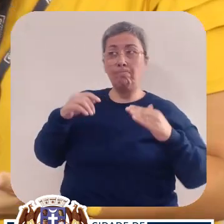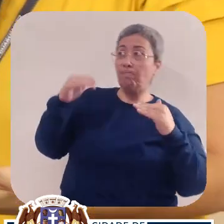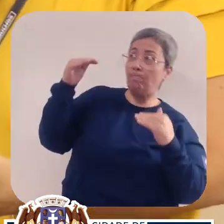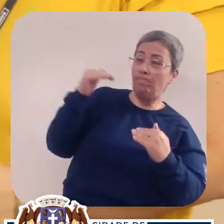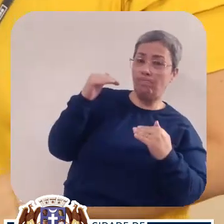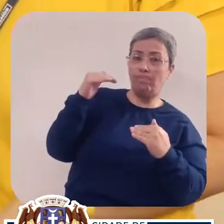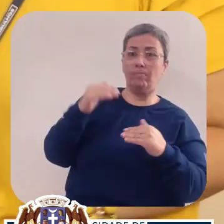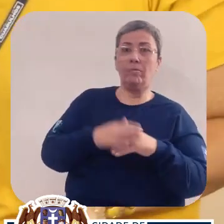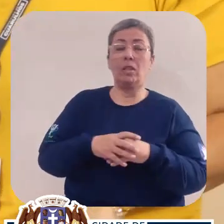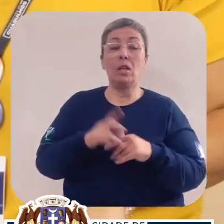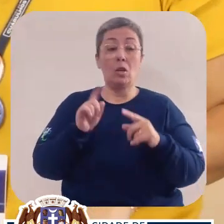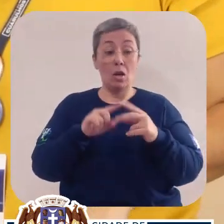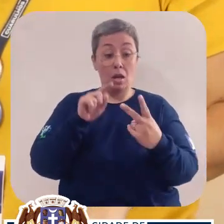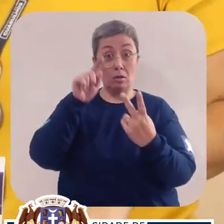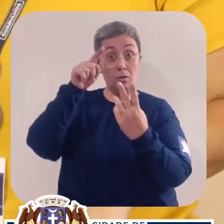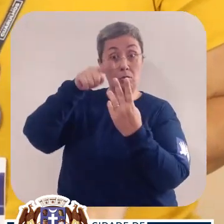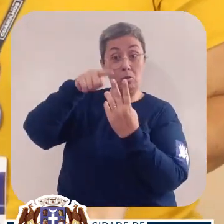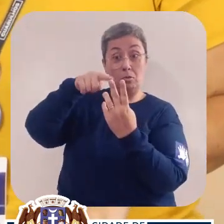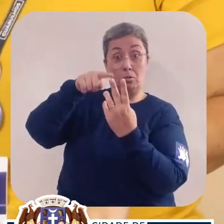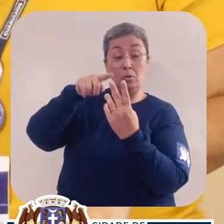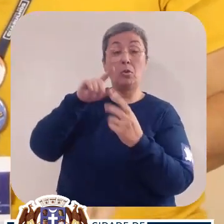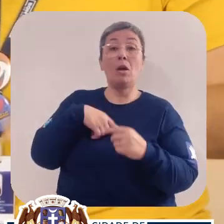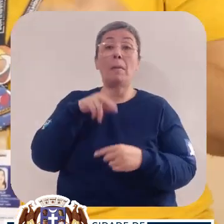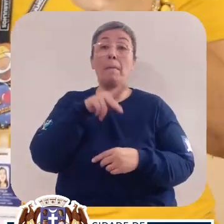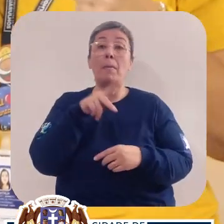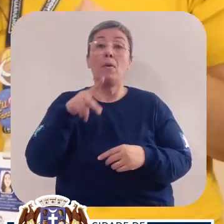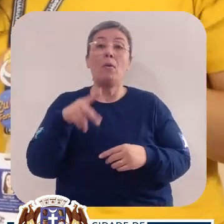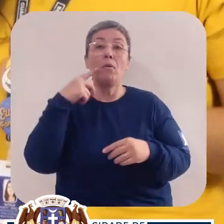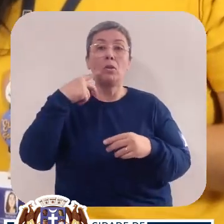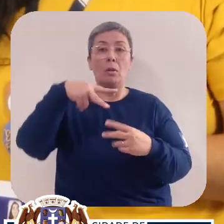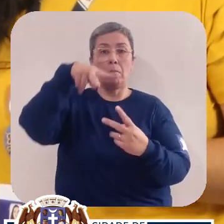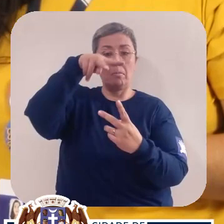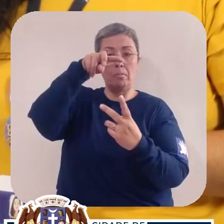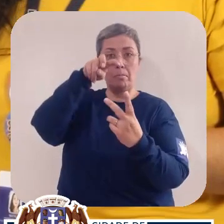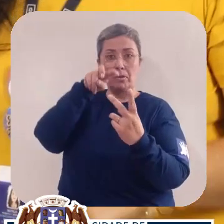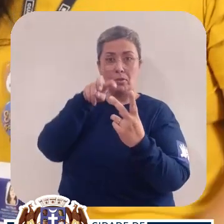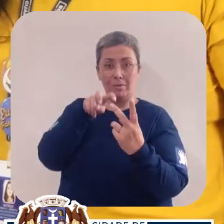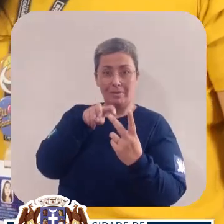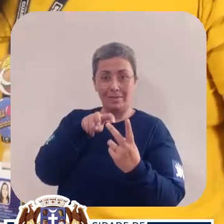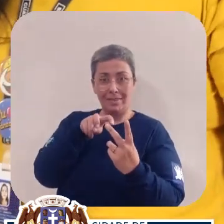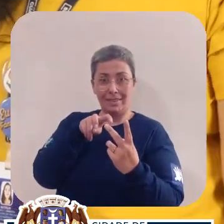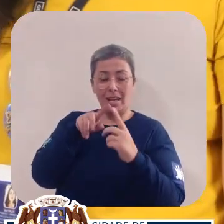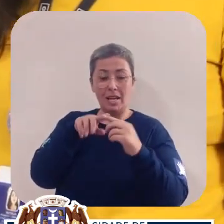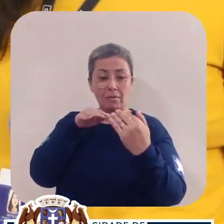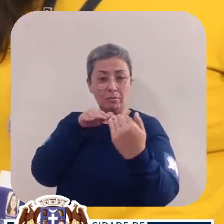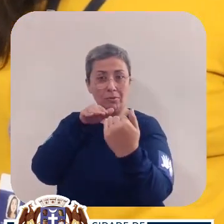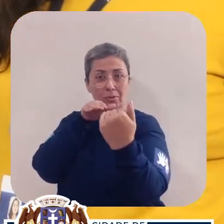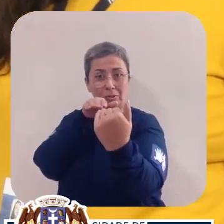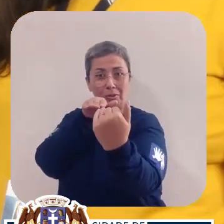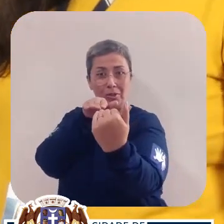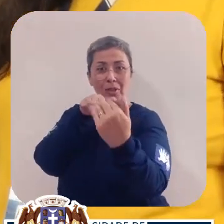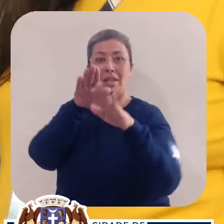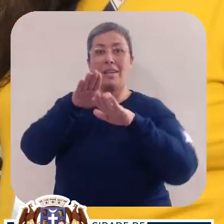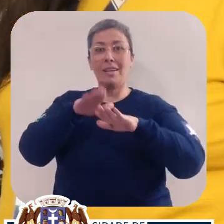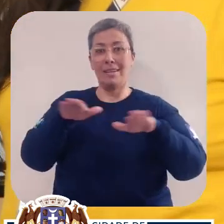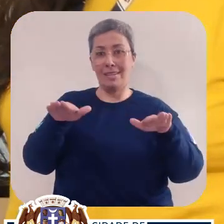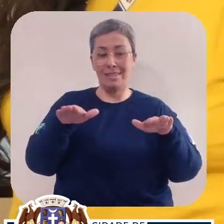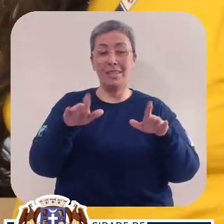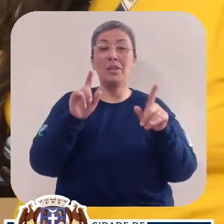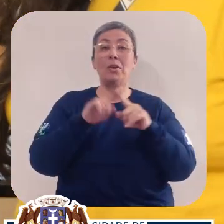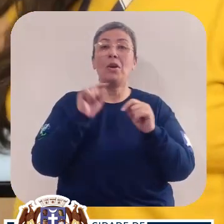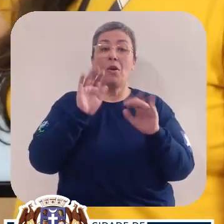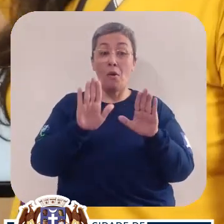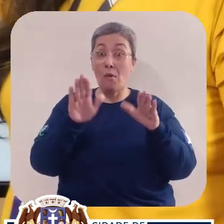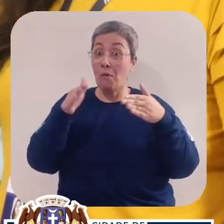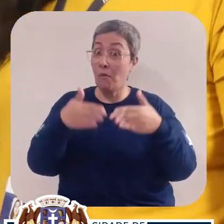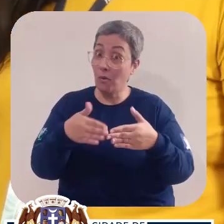fazendo. Nesse segundo registro, a professora abaixou e tirou a foto na altura da criança.